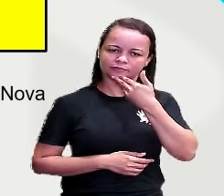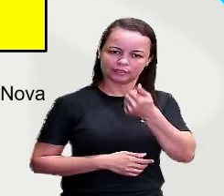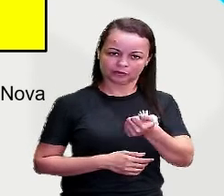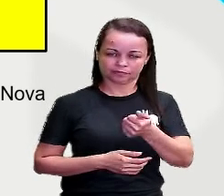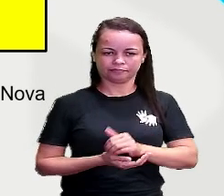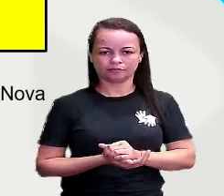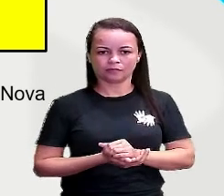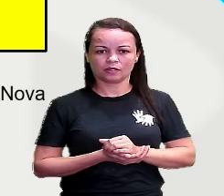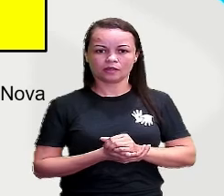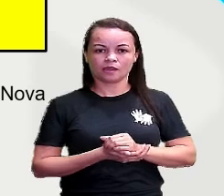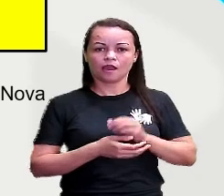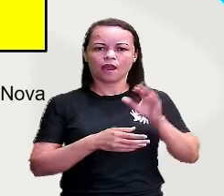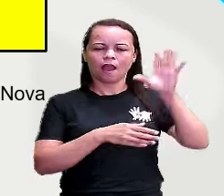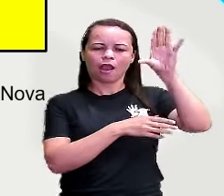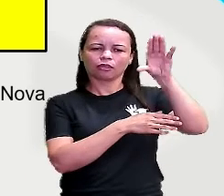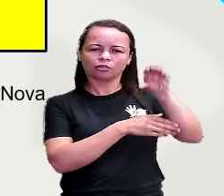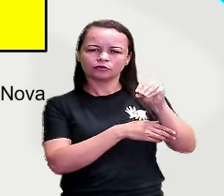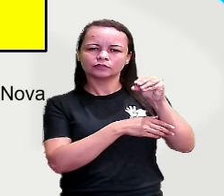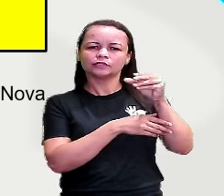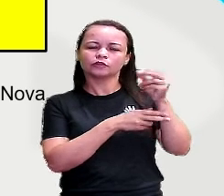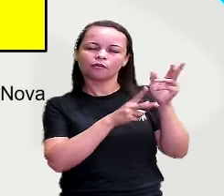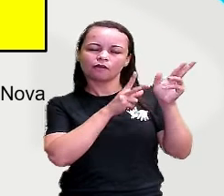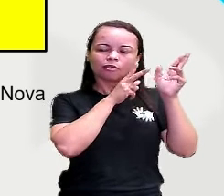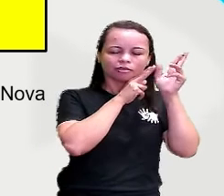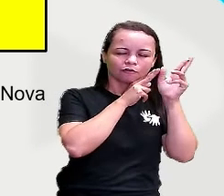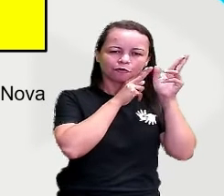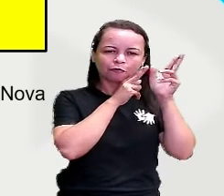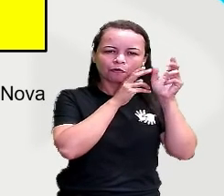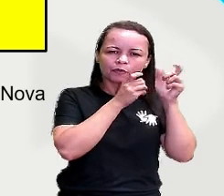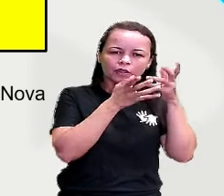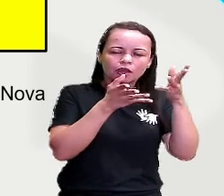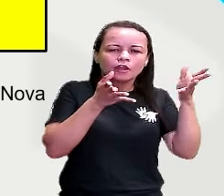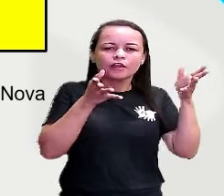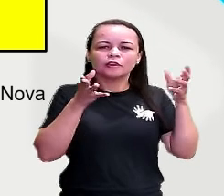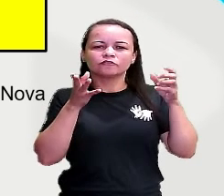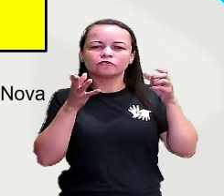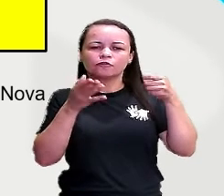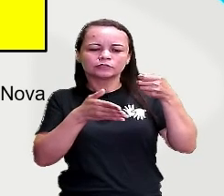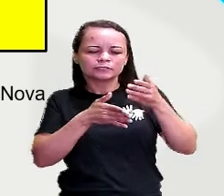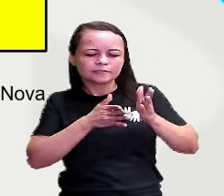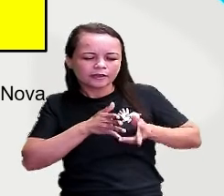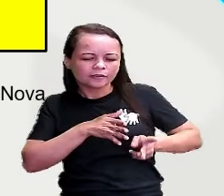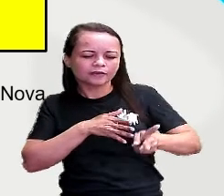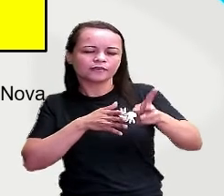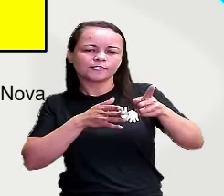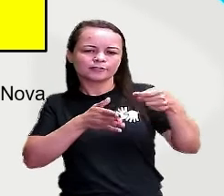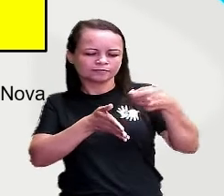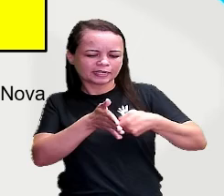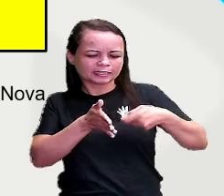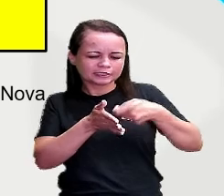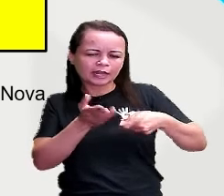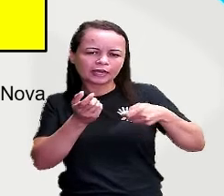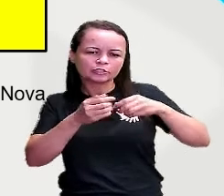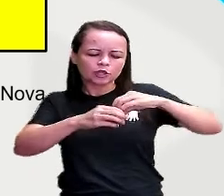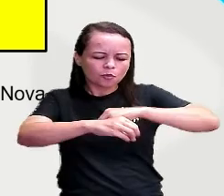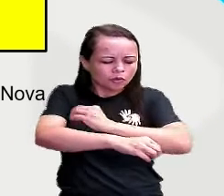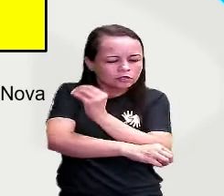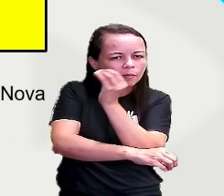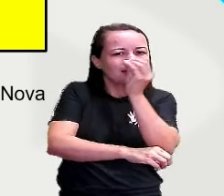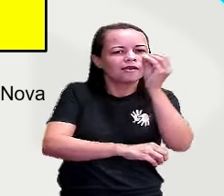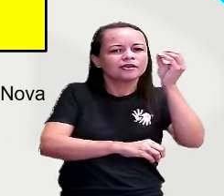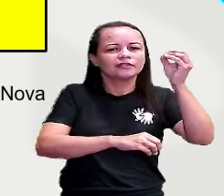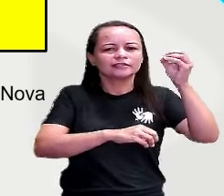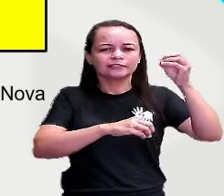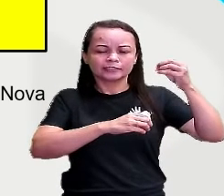vou dormir pensando. Acordar tentando, acertar talvez. E outro amanhecer, sei que vale a pena. O